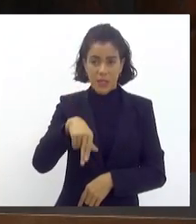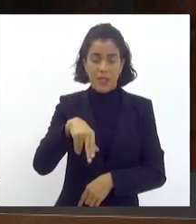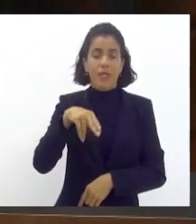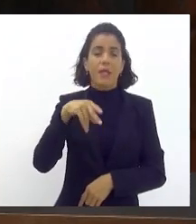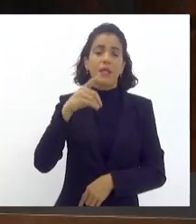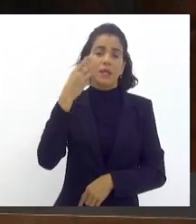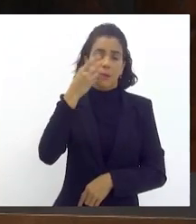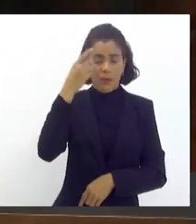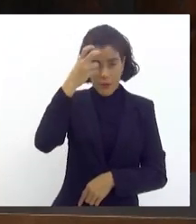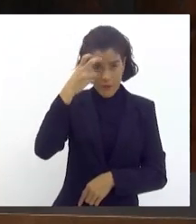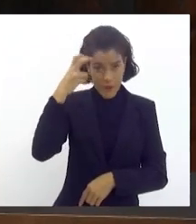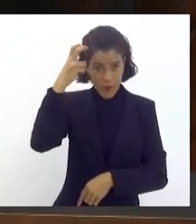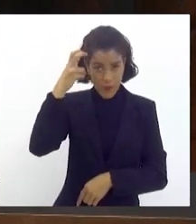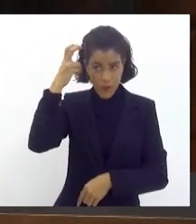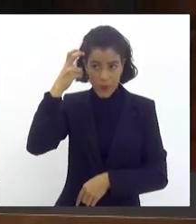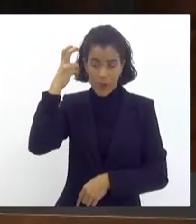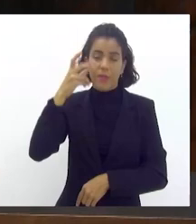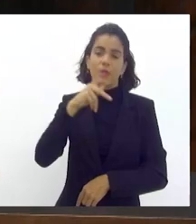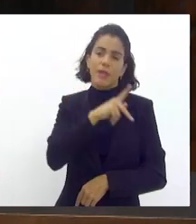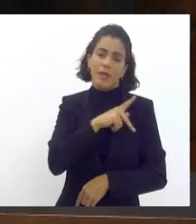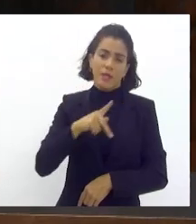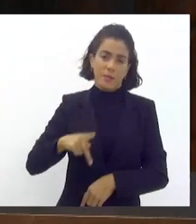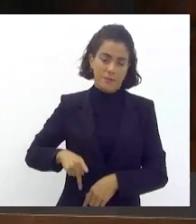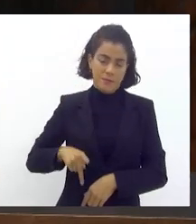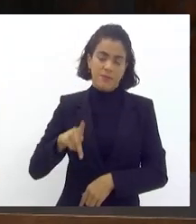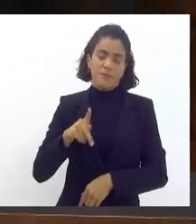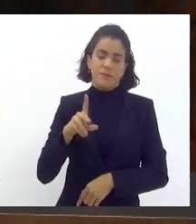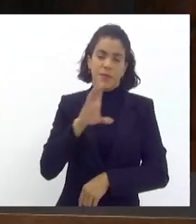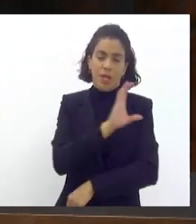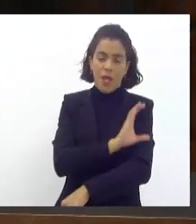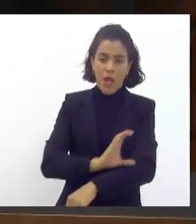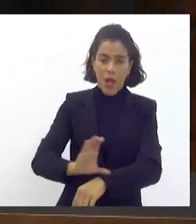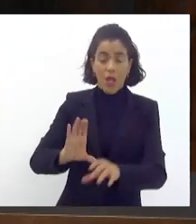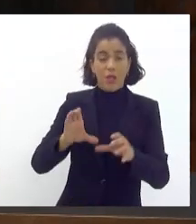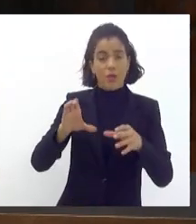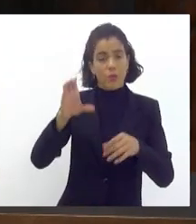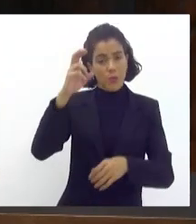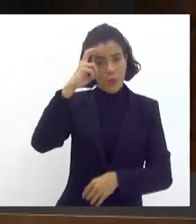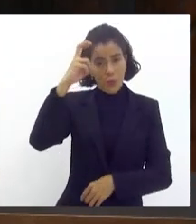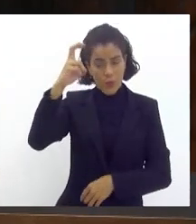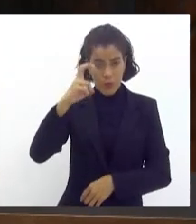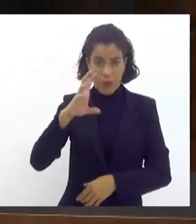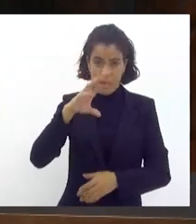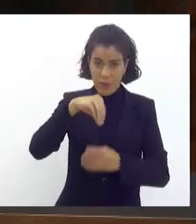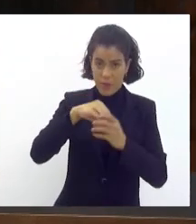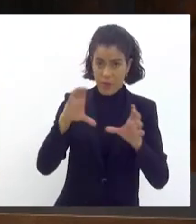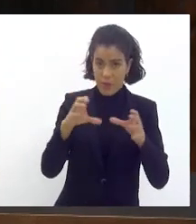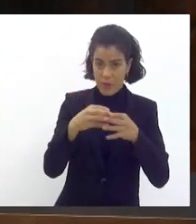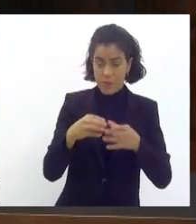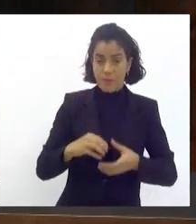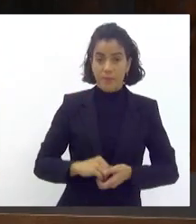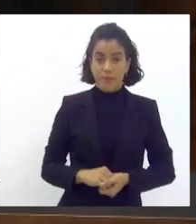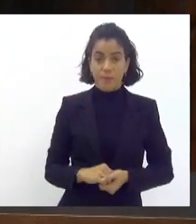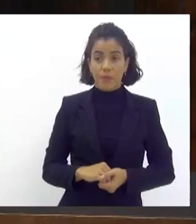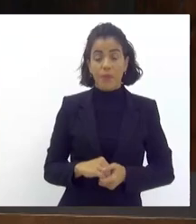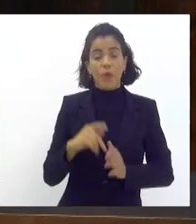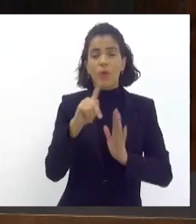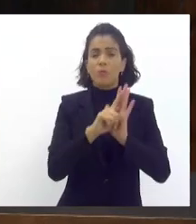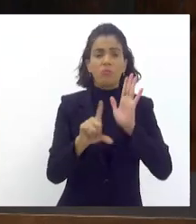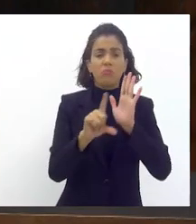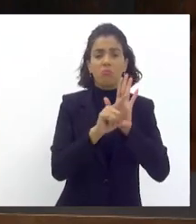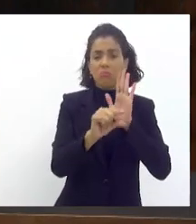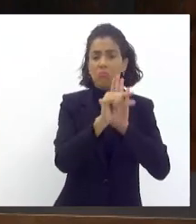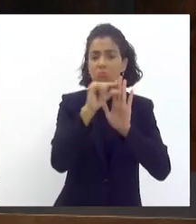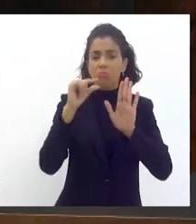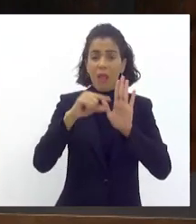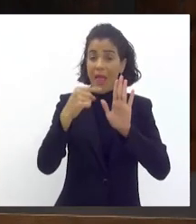Lima, que é a presidente da Comissão de Cultura aqui da Assembleia Legislativa. O artigo 1º do projeto de lei fala o seguinte,